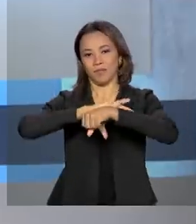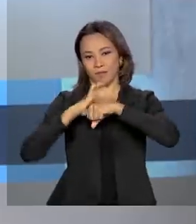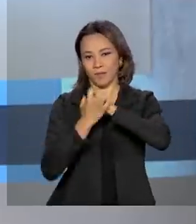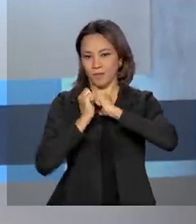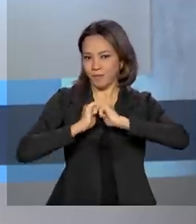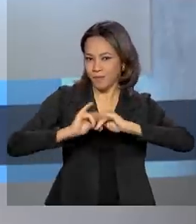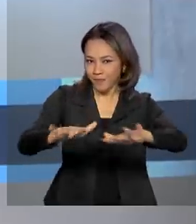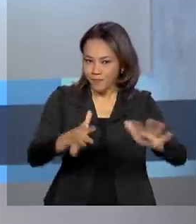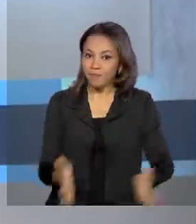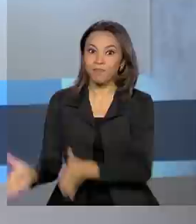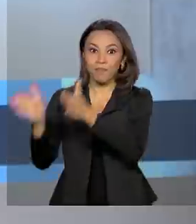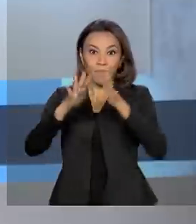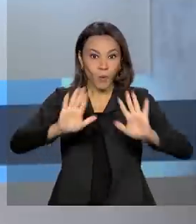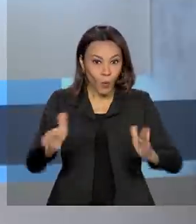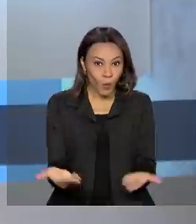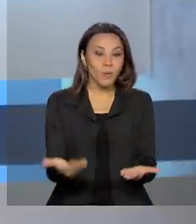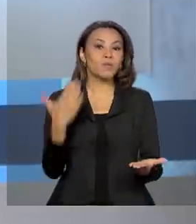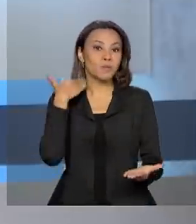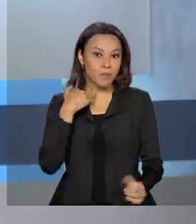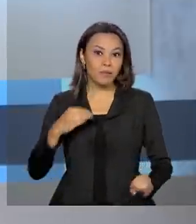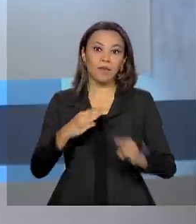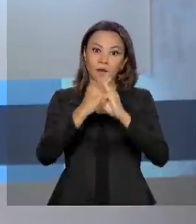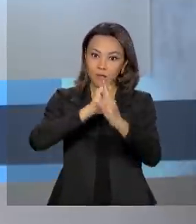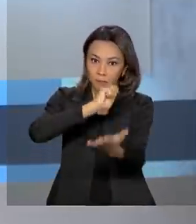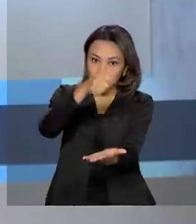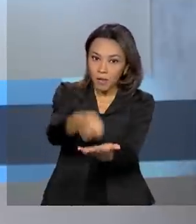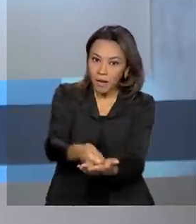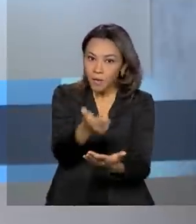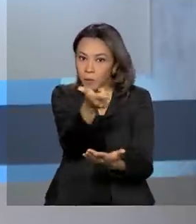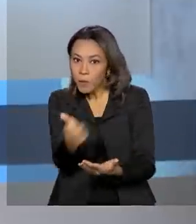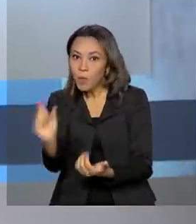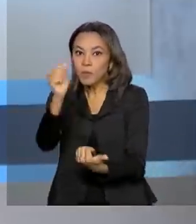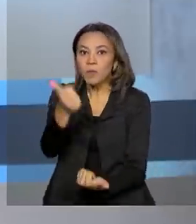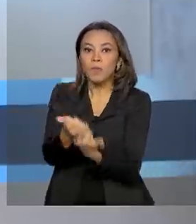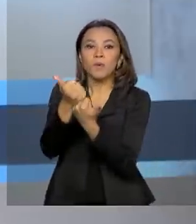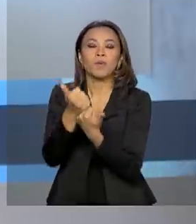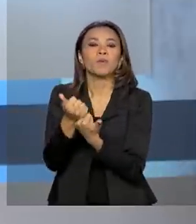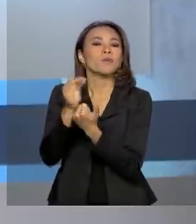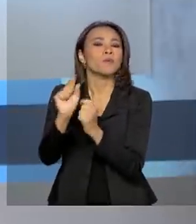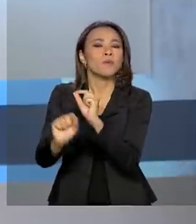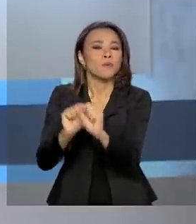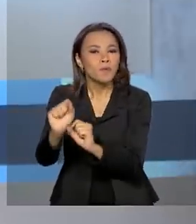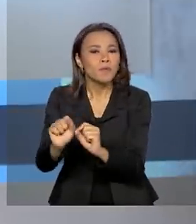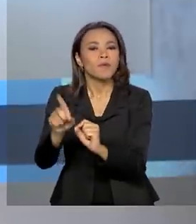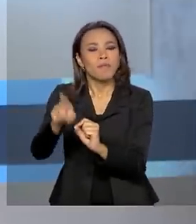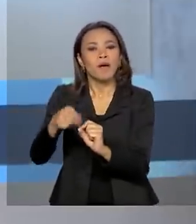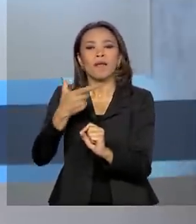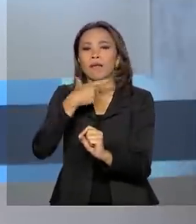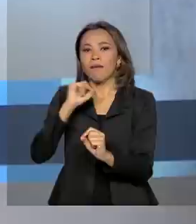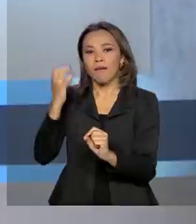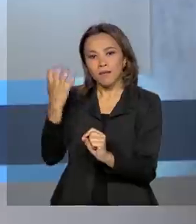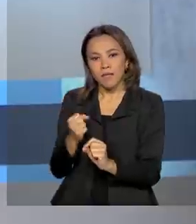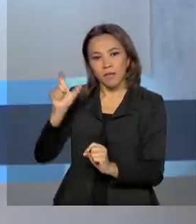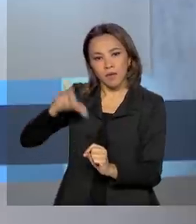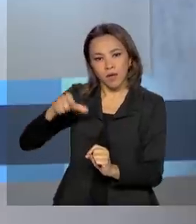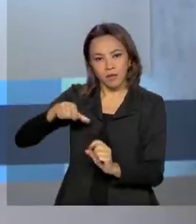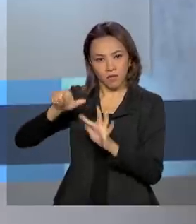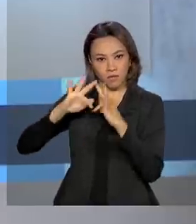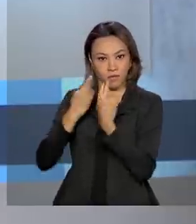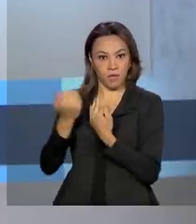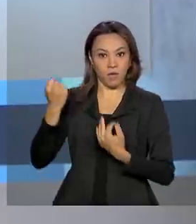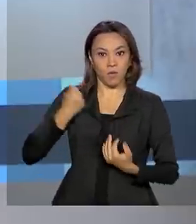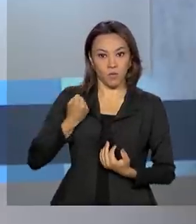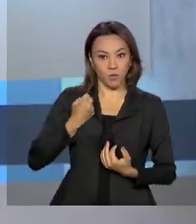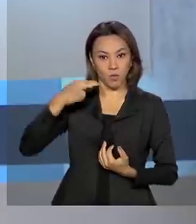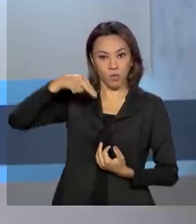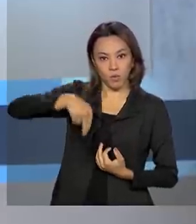E a Caixa paga hoje o auxílio extensão de 300 reais para os beneficiários do Bolsa Família com NIS Final 8.